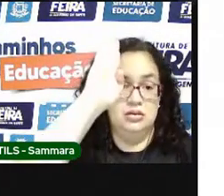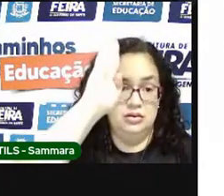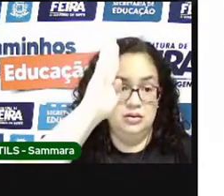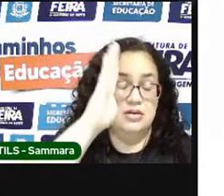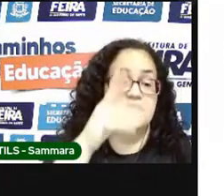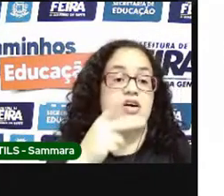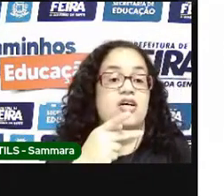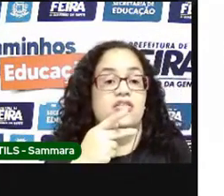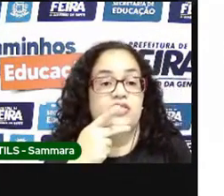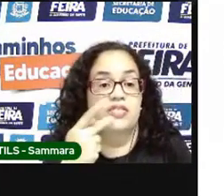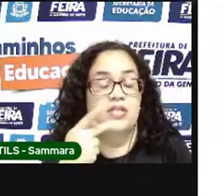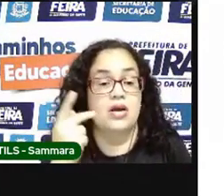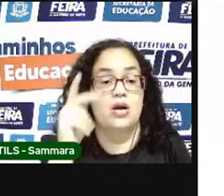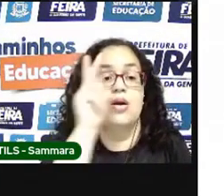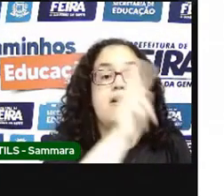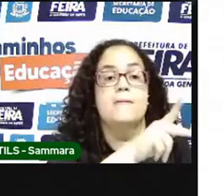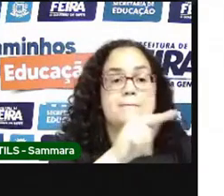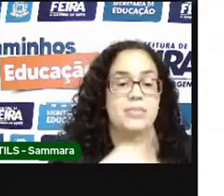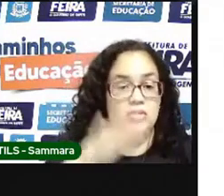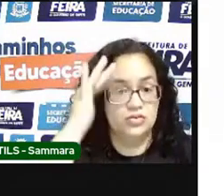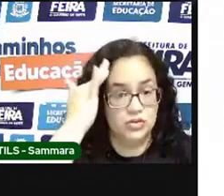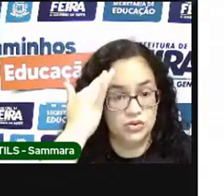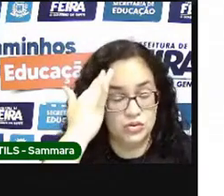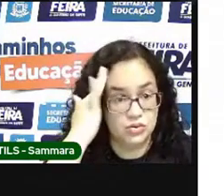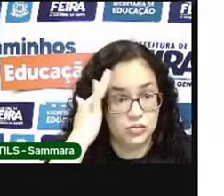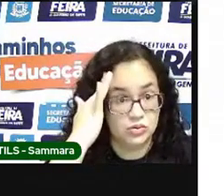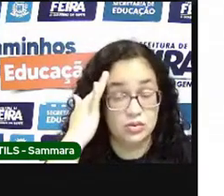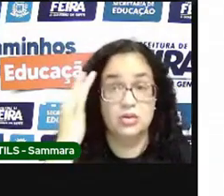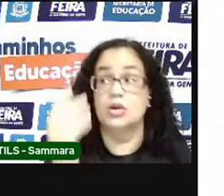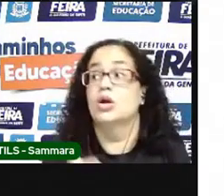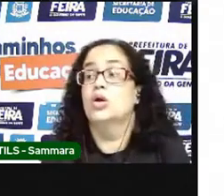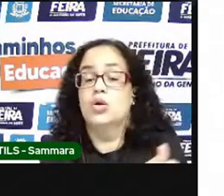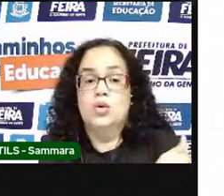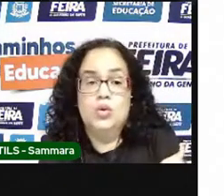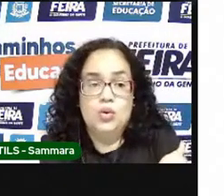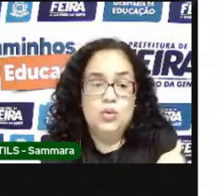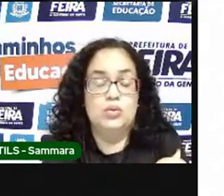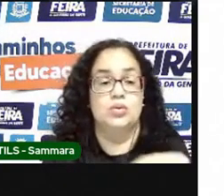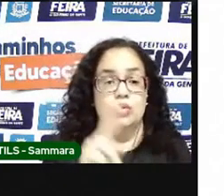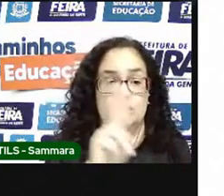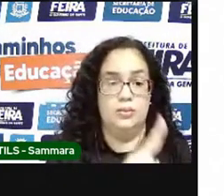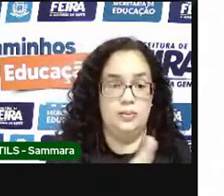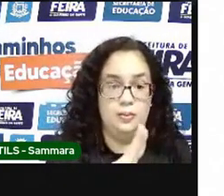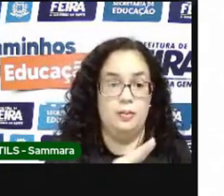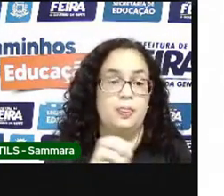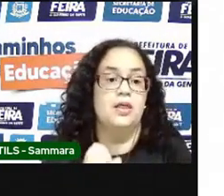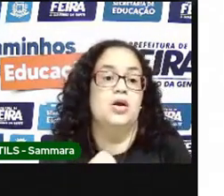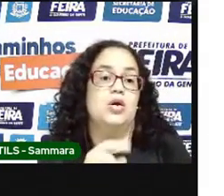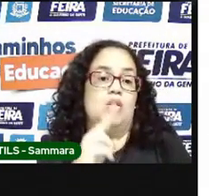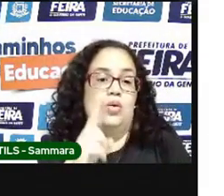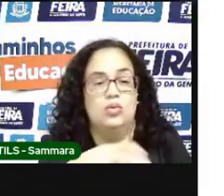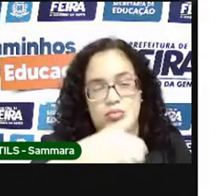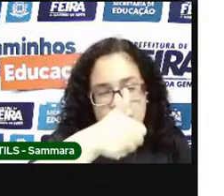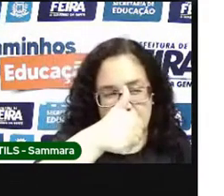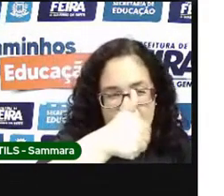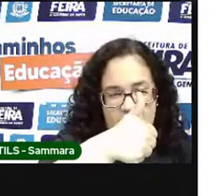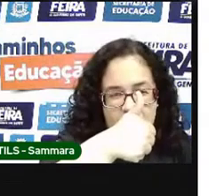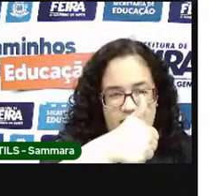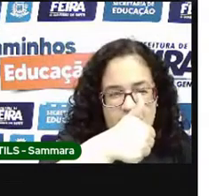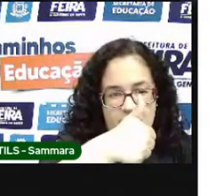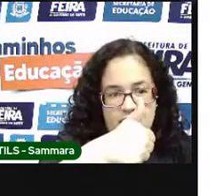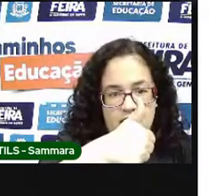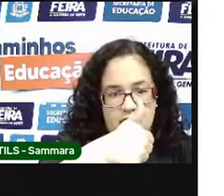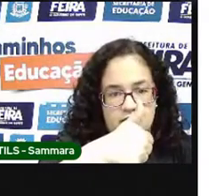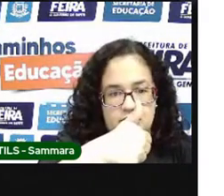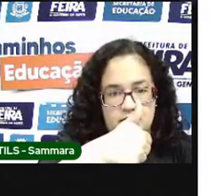falar, o professor já entende que o aluno pediu o uso da fala. Ou, ó, legal, né?